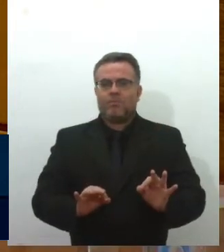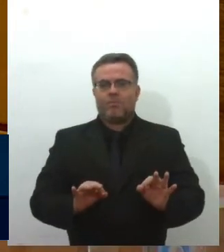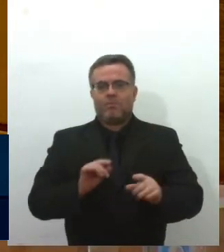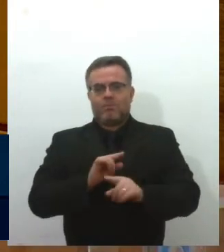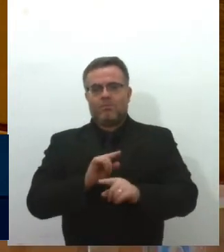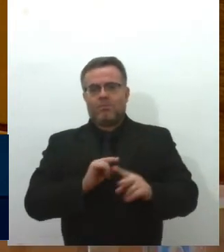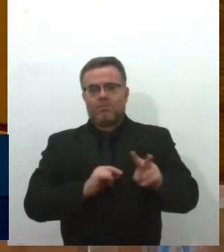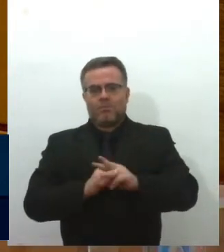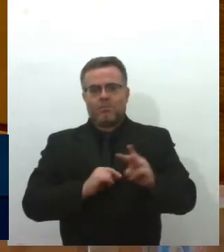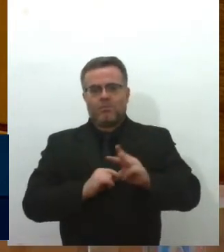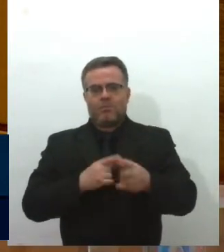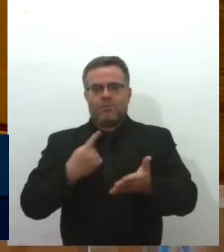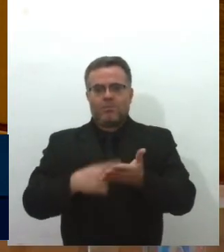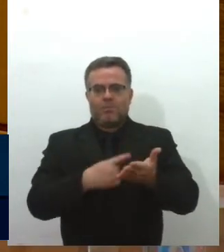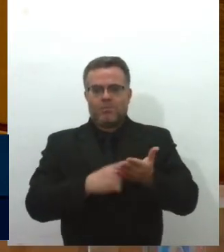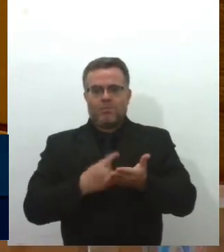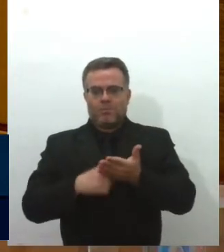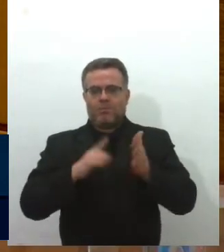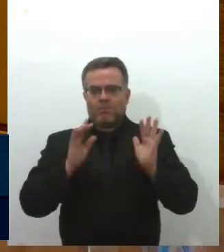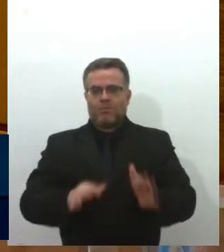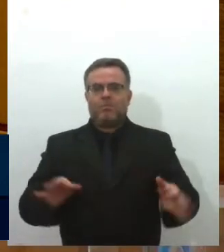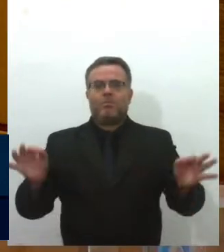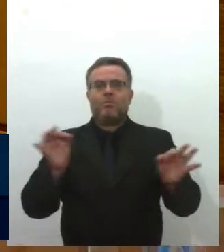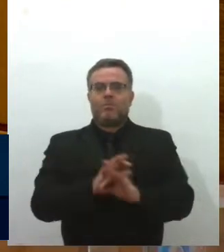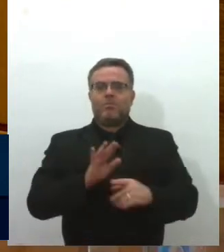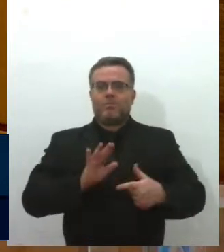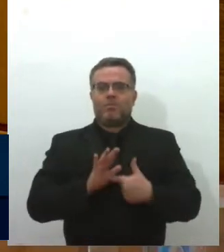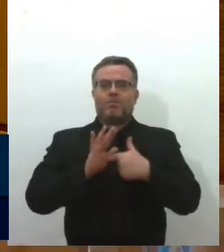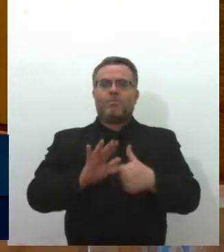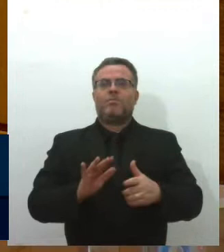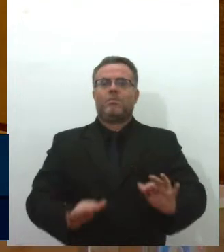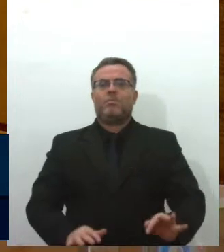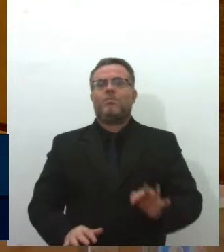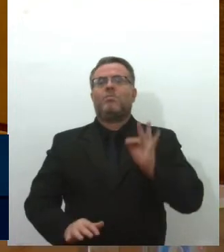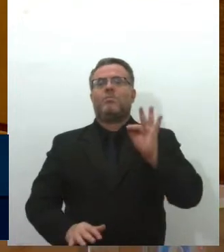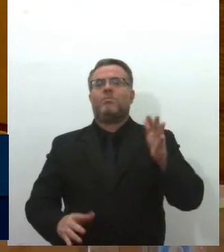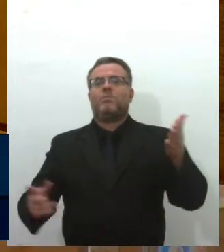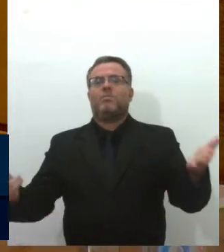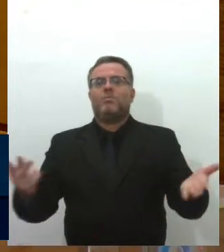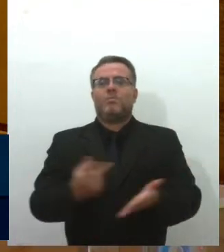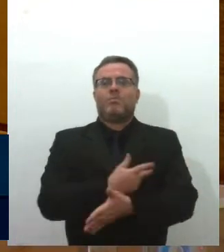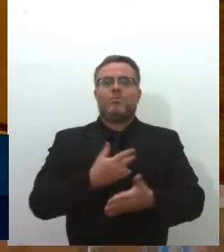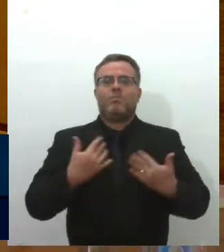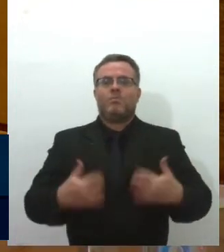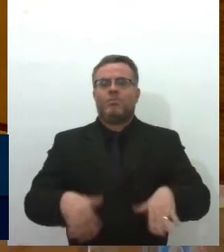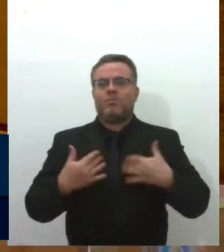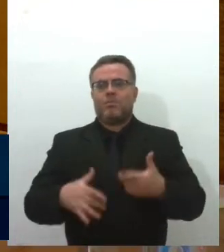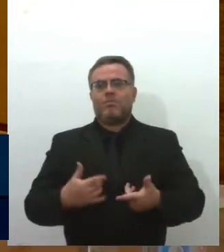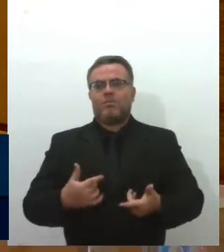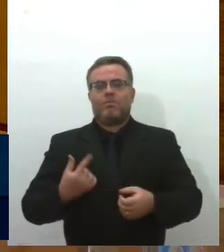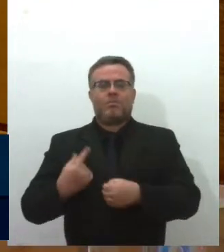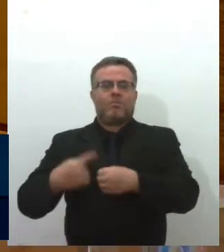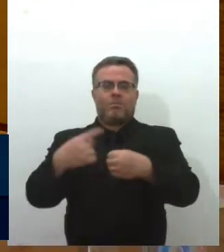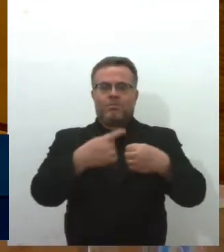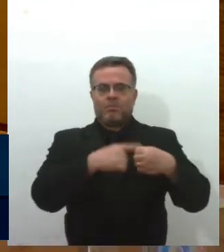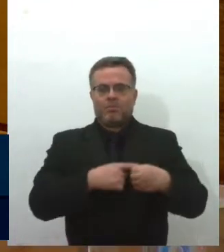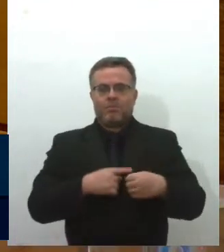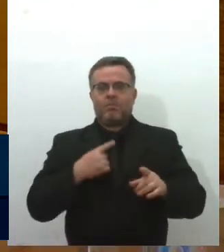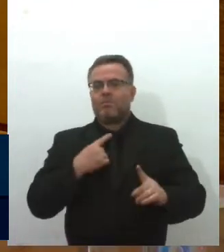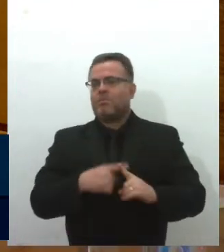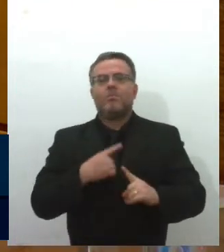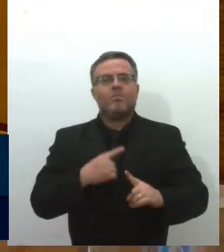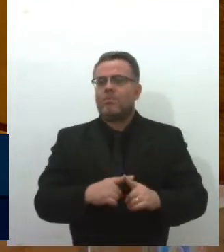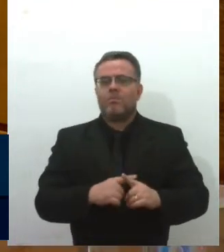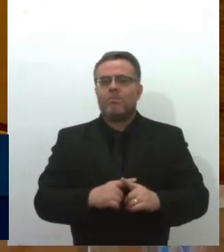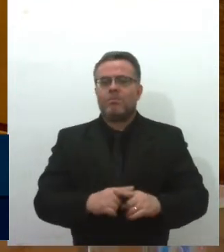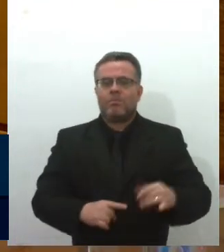estão construindo será realizado também em outros municípios, porque é